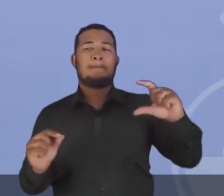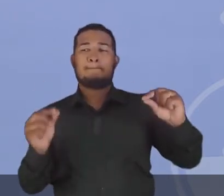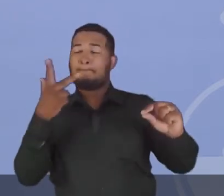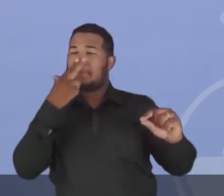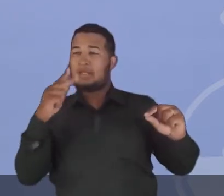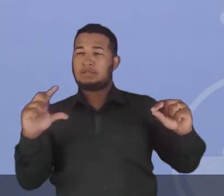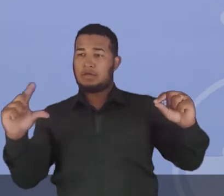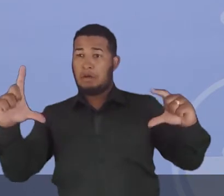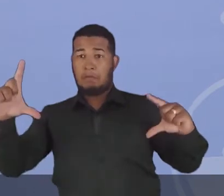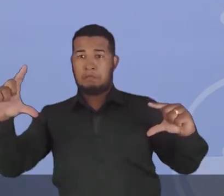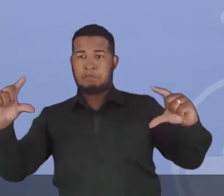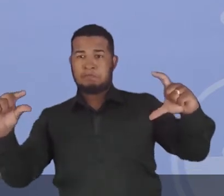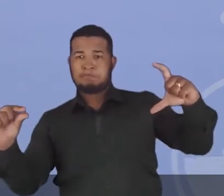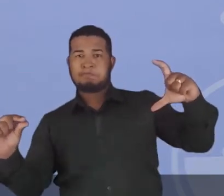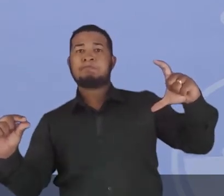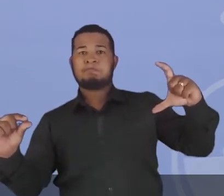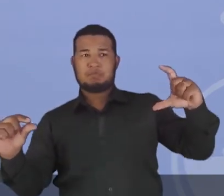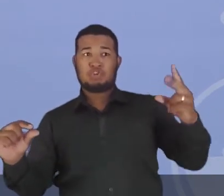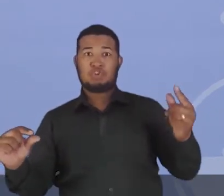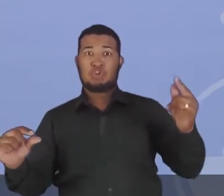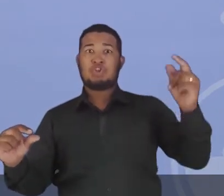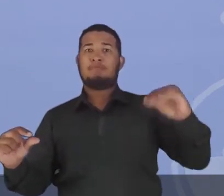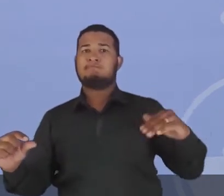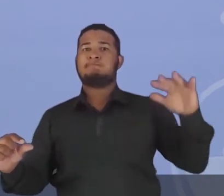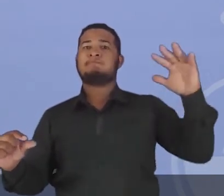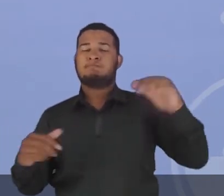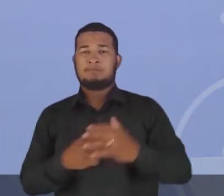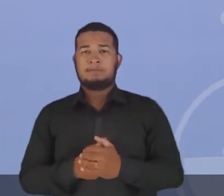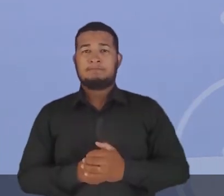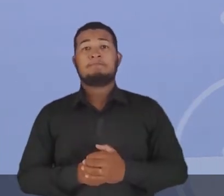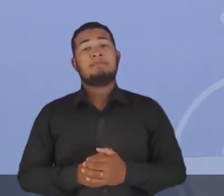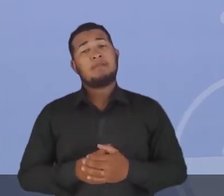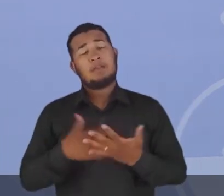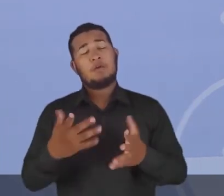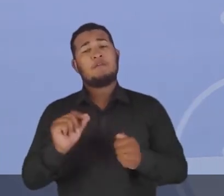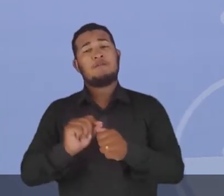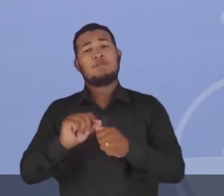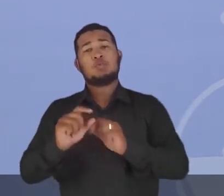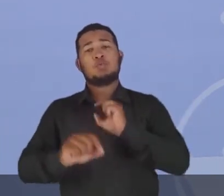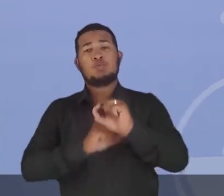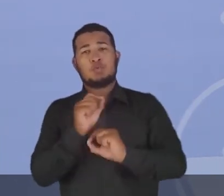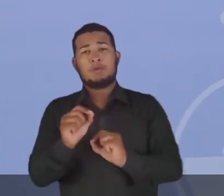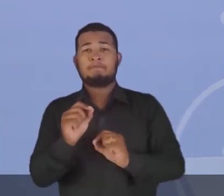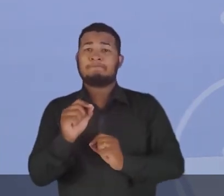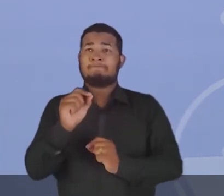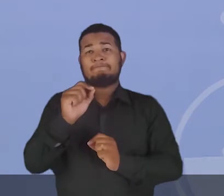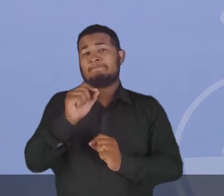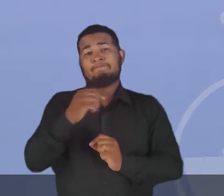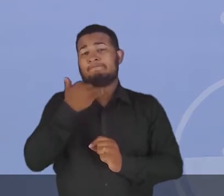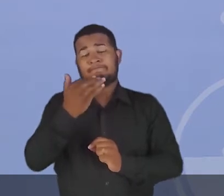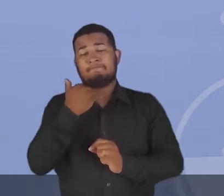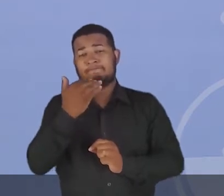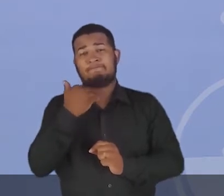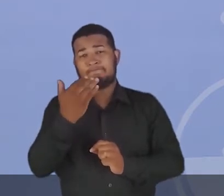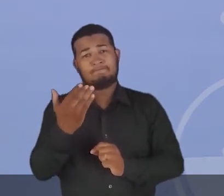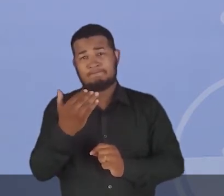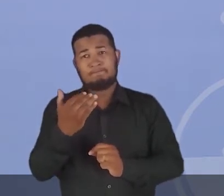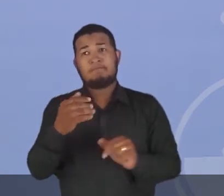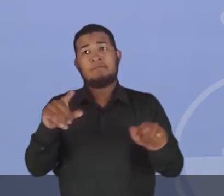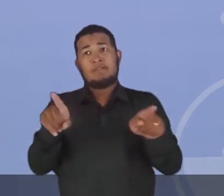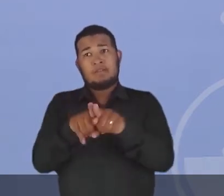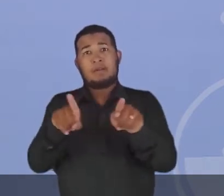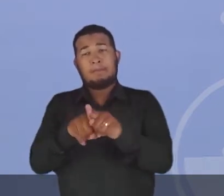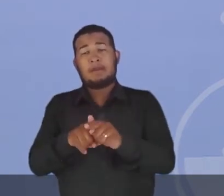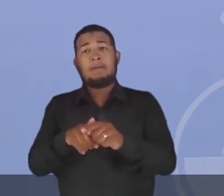o montante de sacas de café. Pois bem, não resolveu muito, pagou-se para